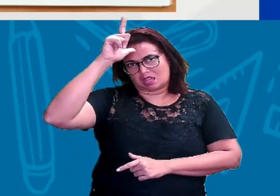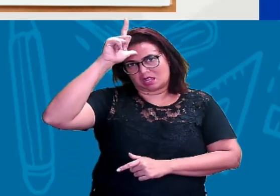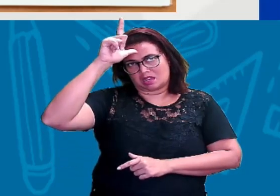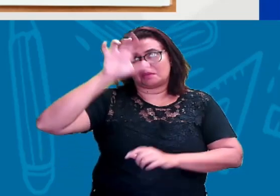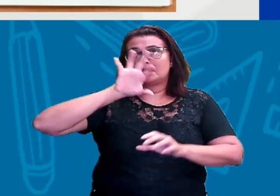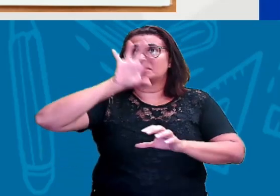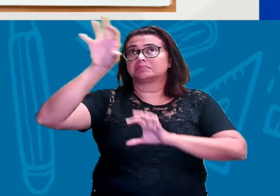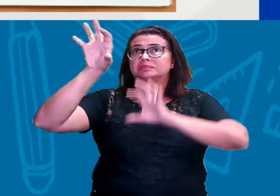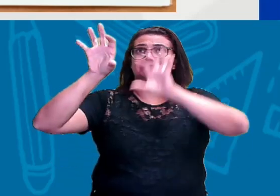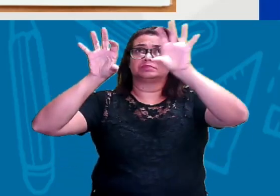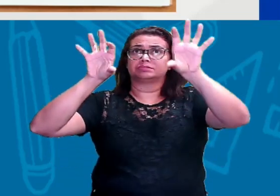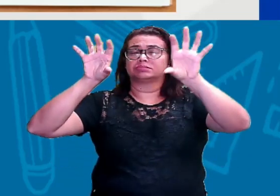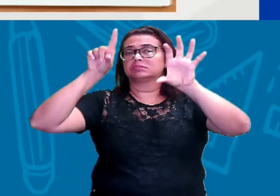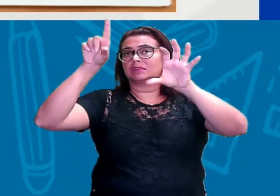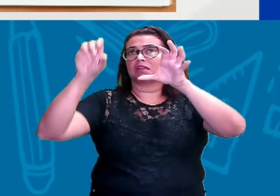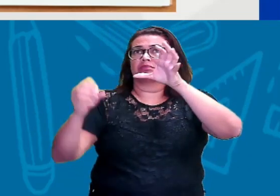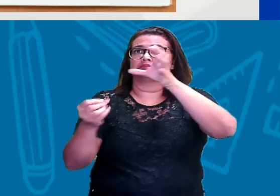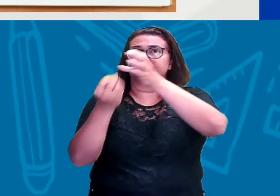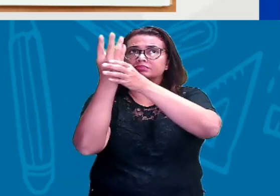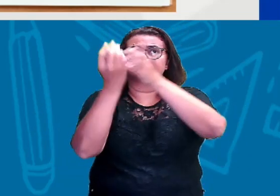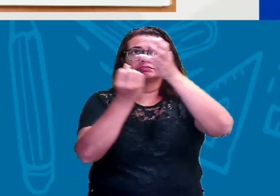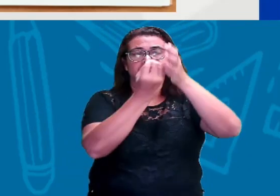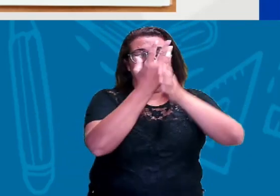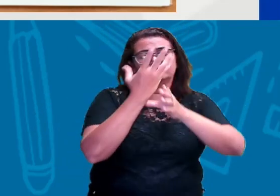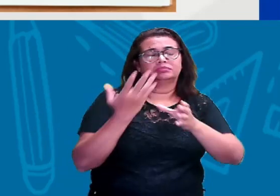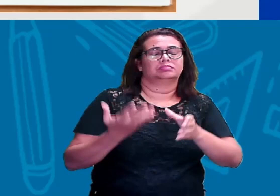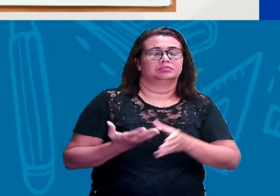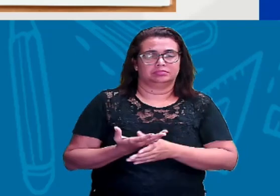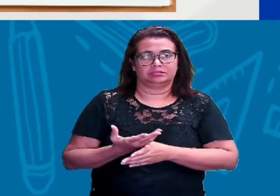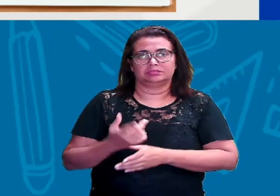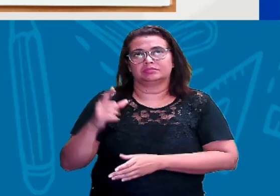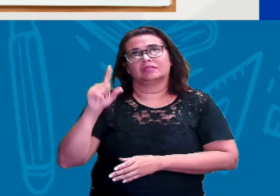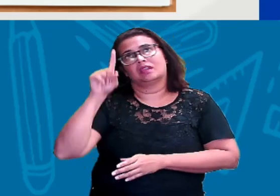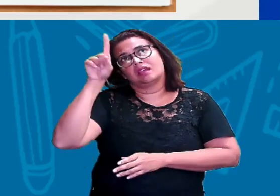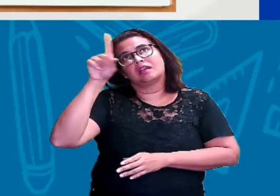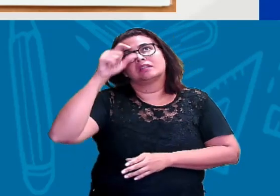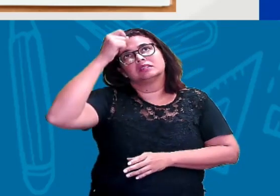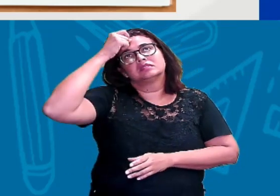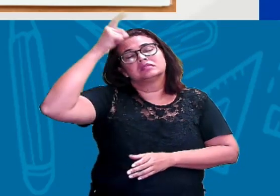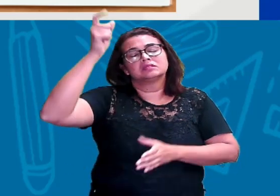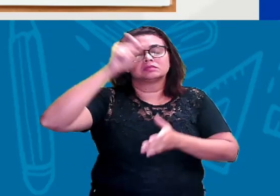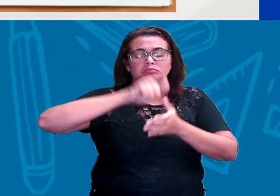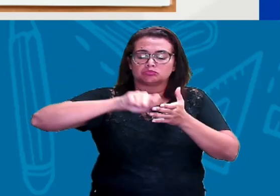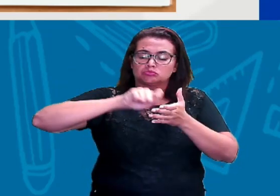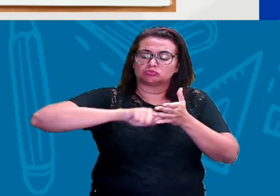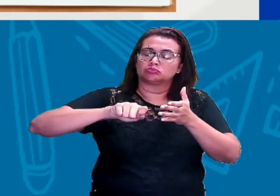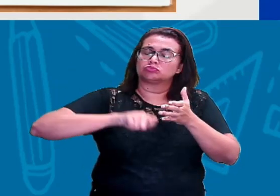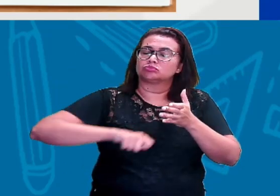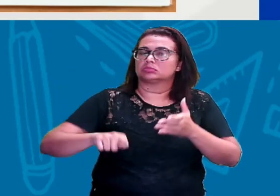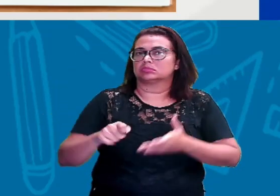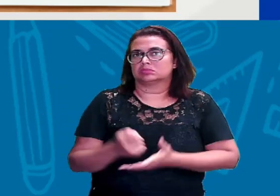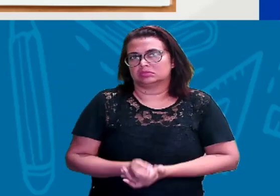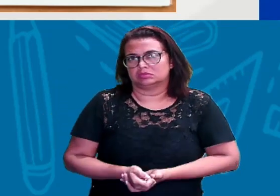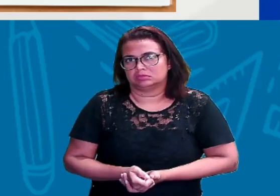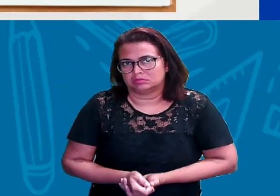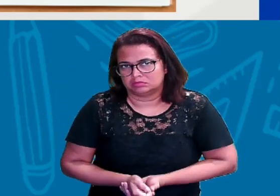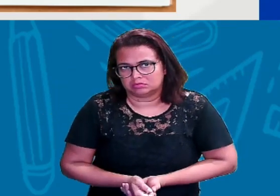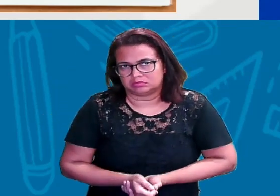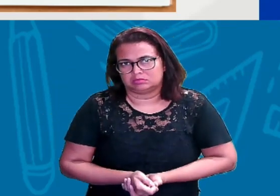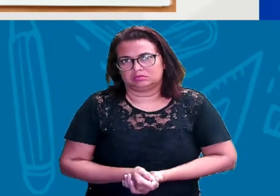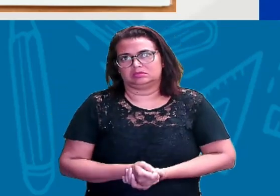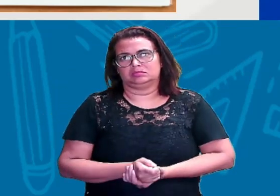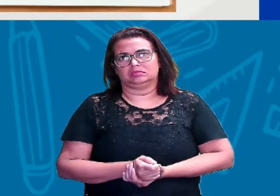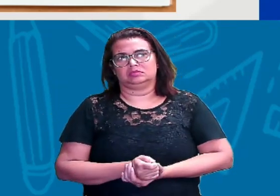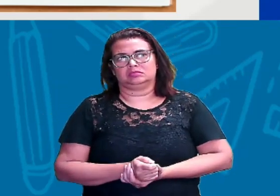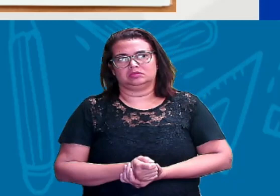essa particularidade aí essencial do alfabeto, na origem dele, na língua inglesa, tá? Então,